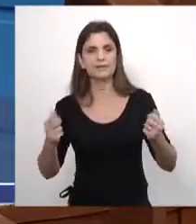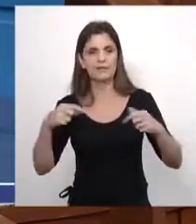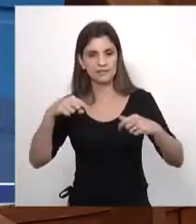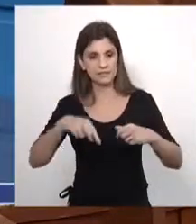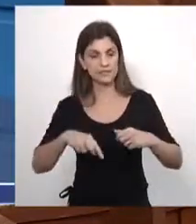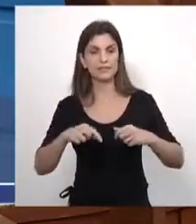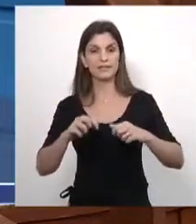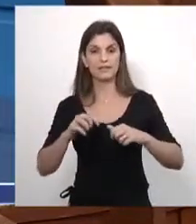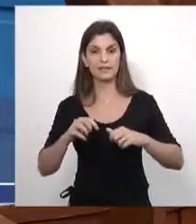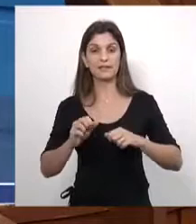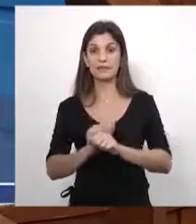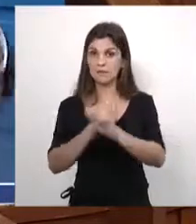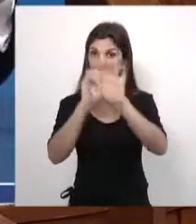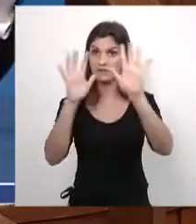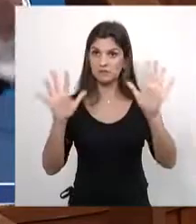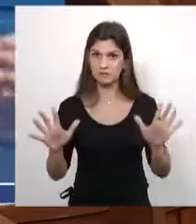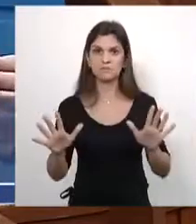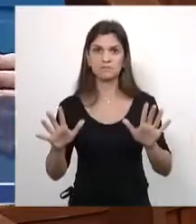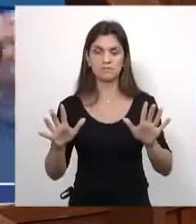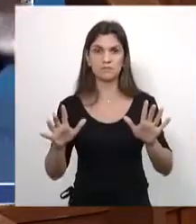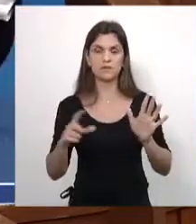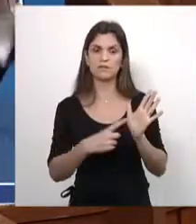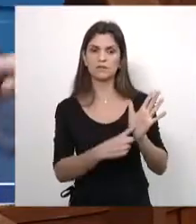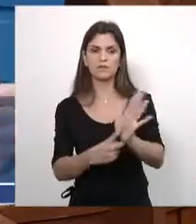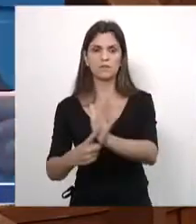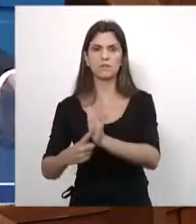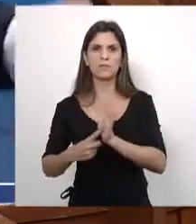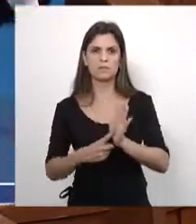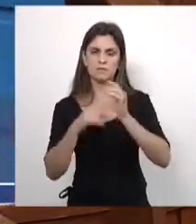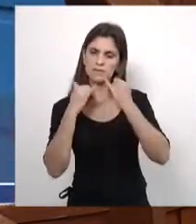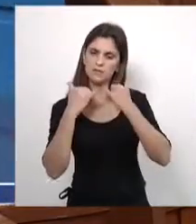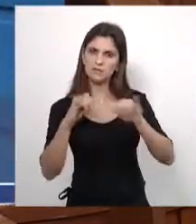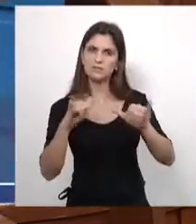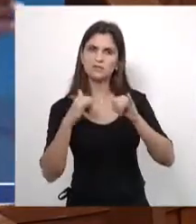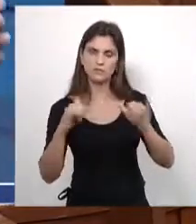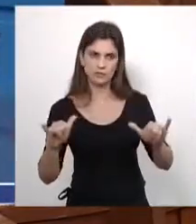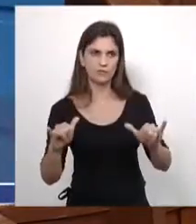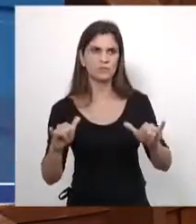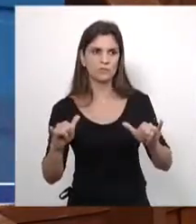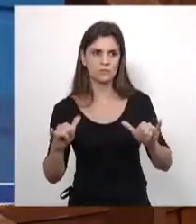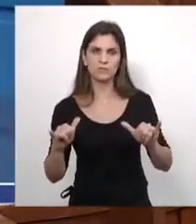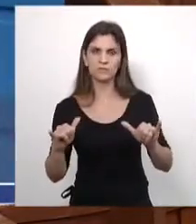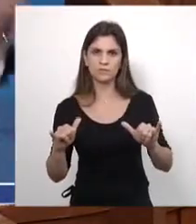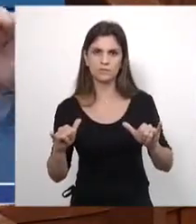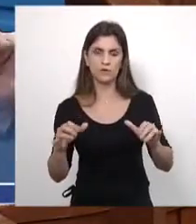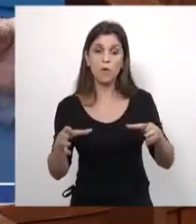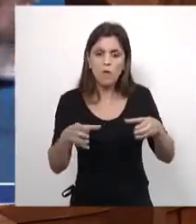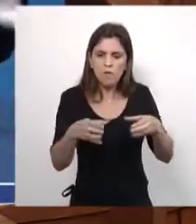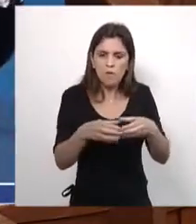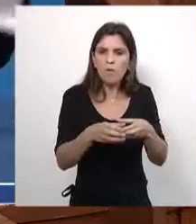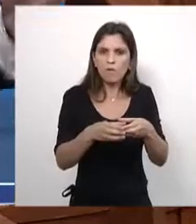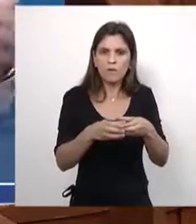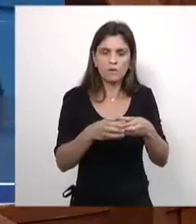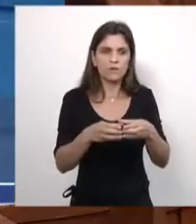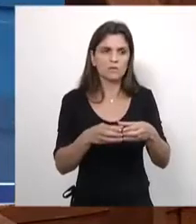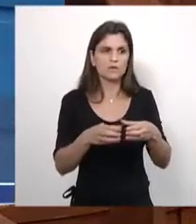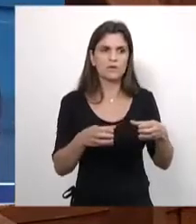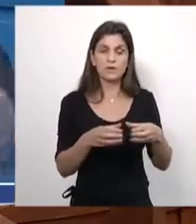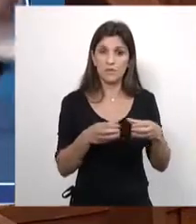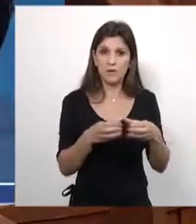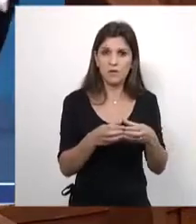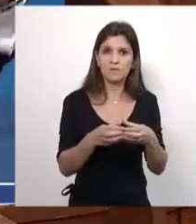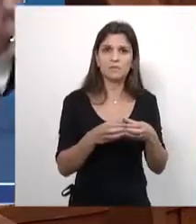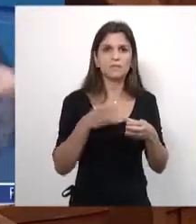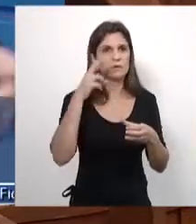e eu entendo exatamente isso. Vem com dados, vem comprovado, transforme isso numa comissão, numa comissão de